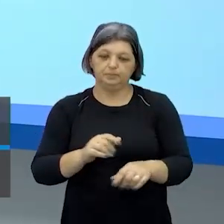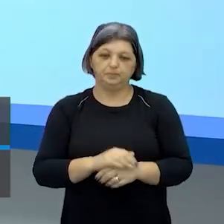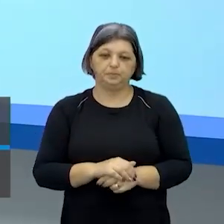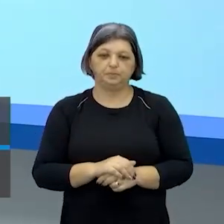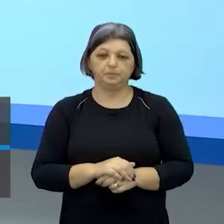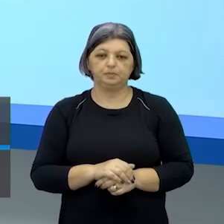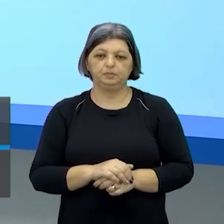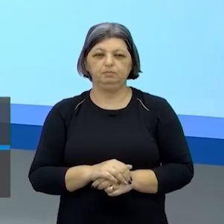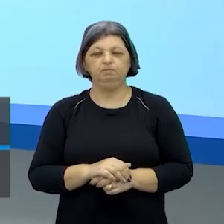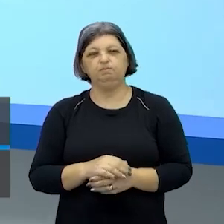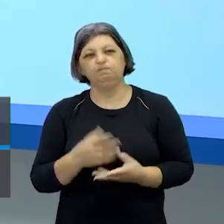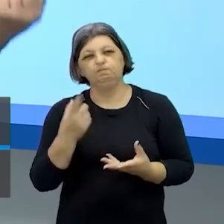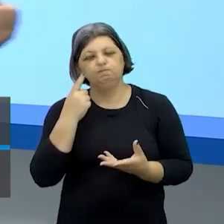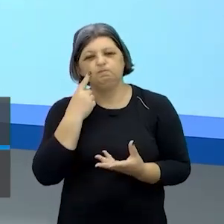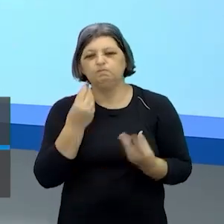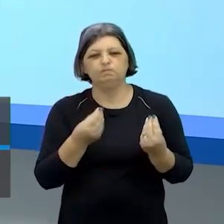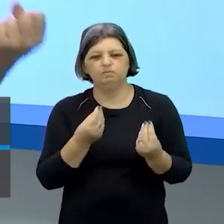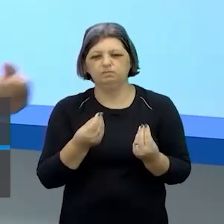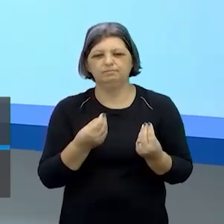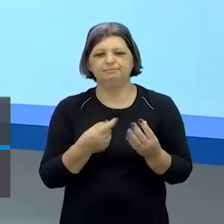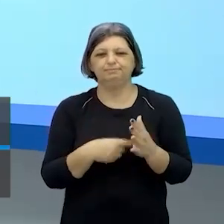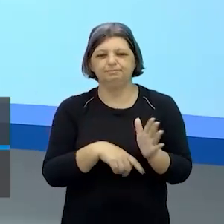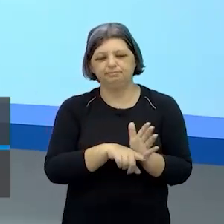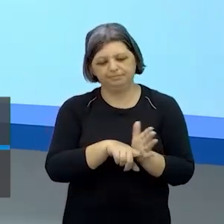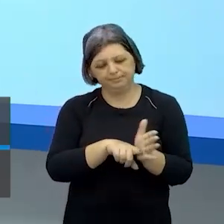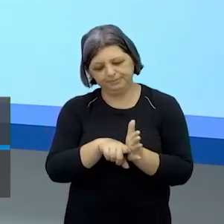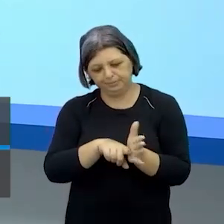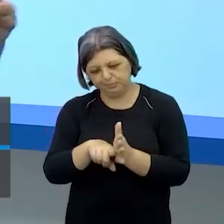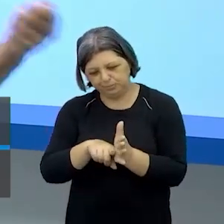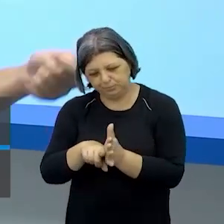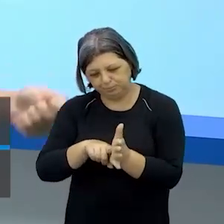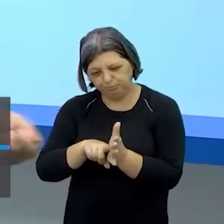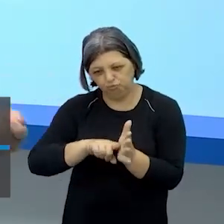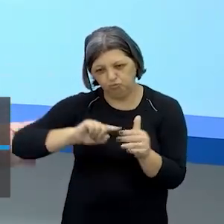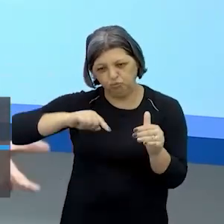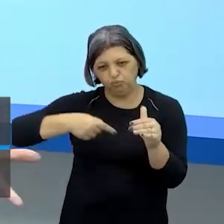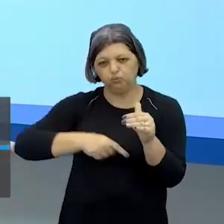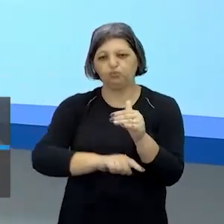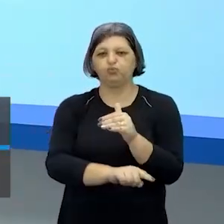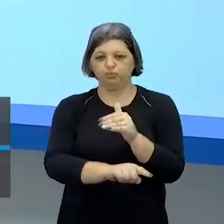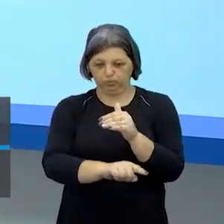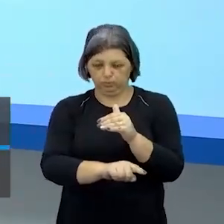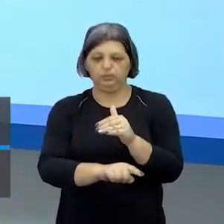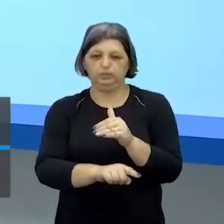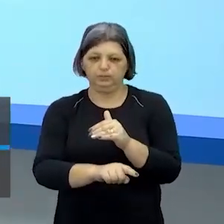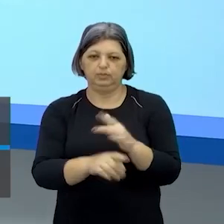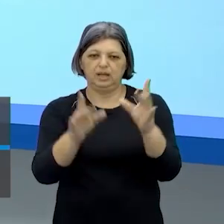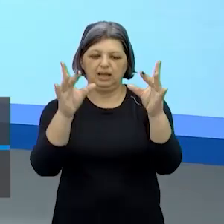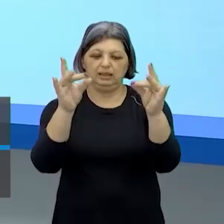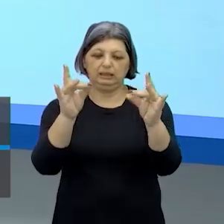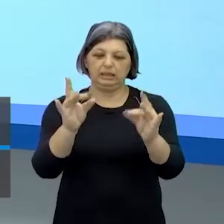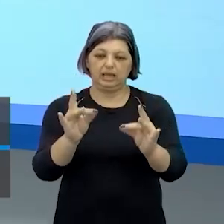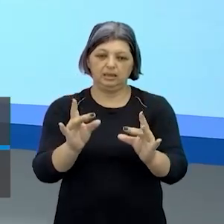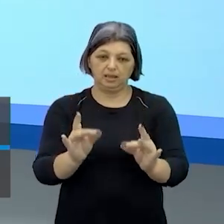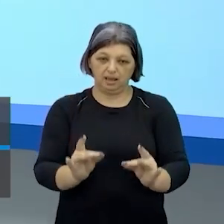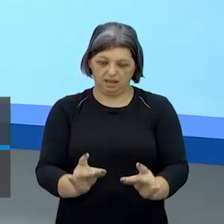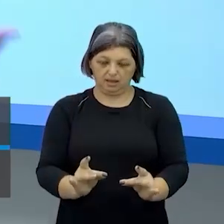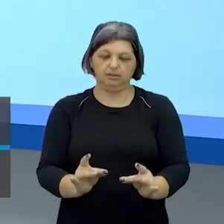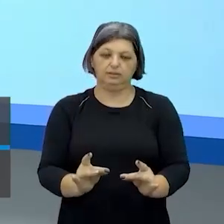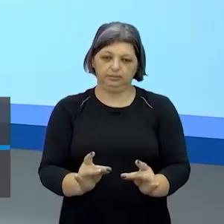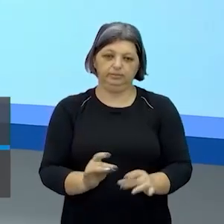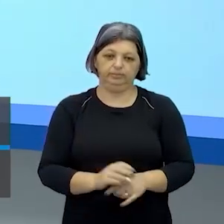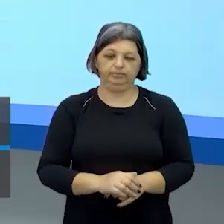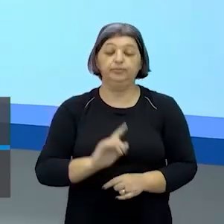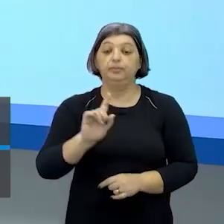é a palavra dissecar seria vai esmiuçar esmiuçar detalhar detalhar para